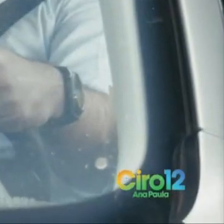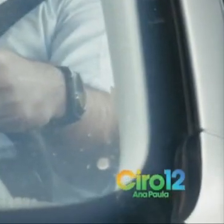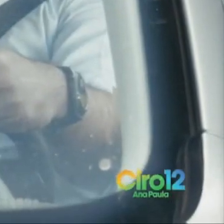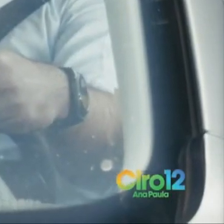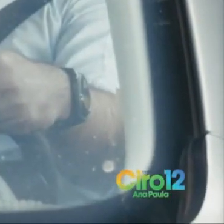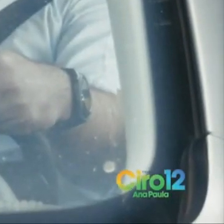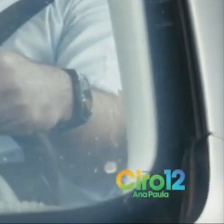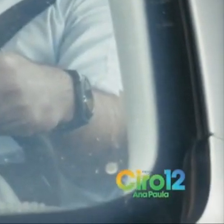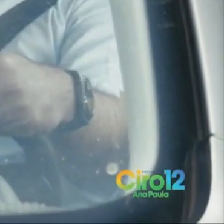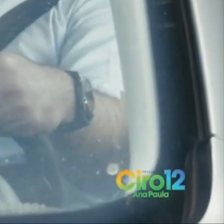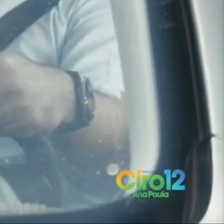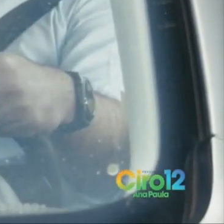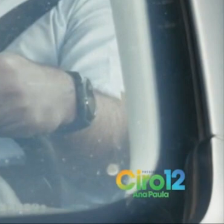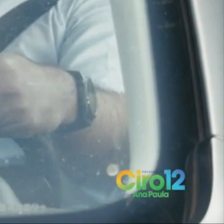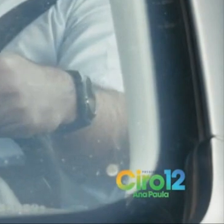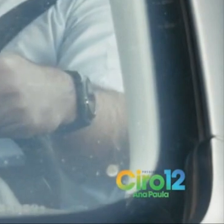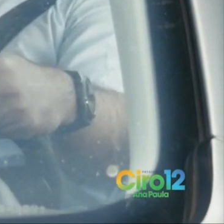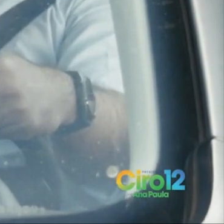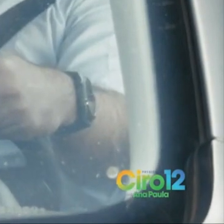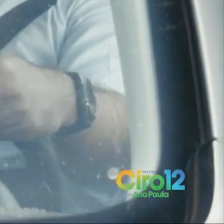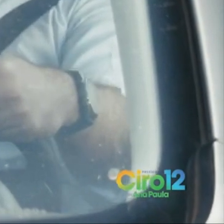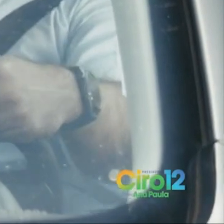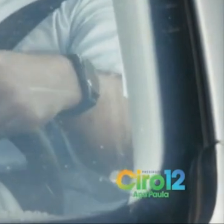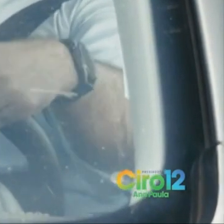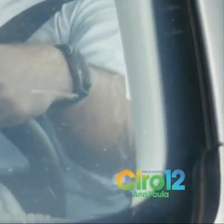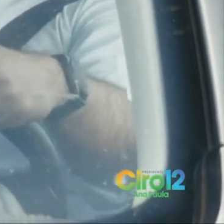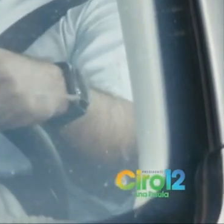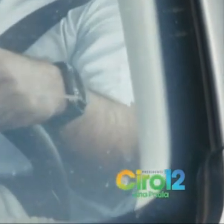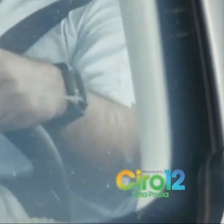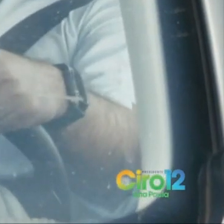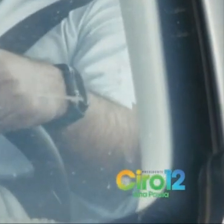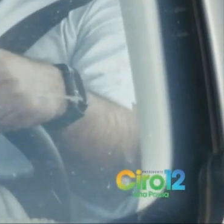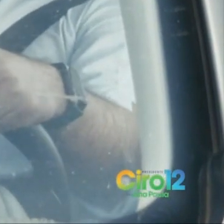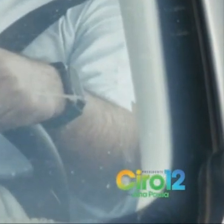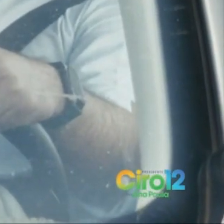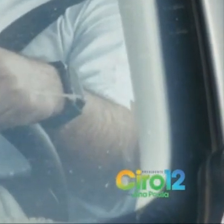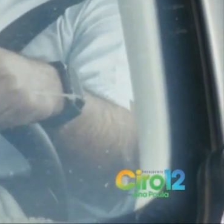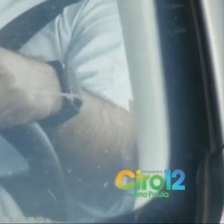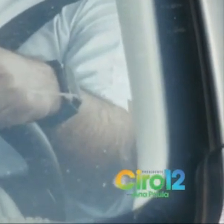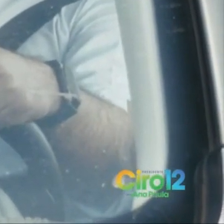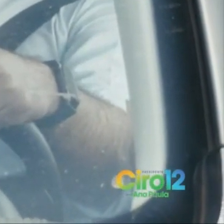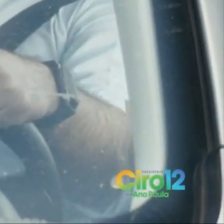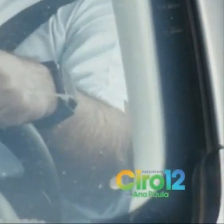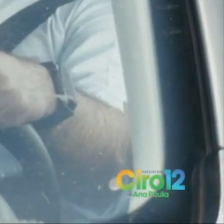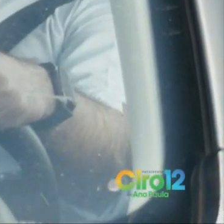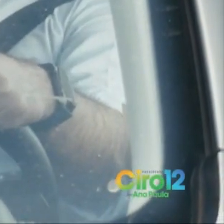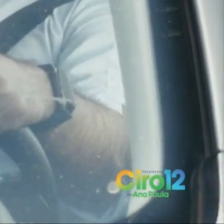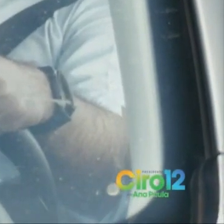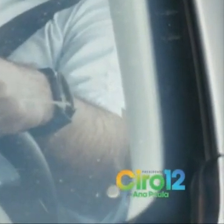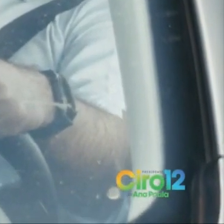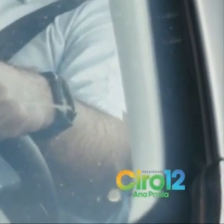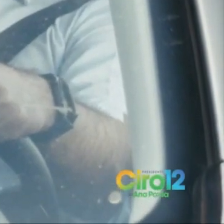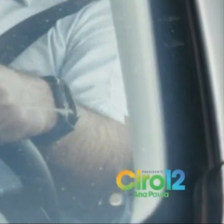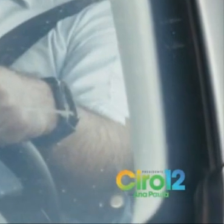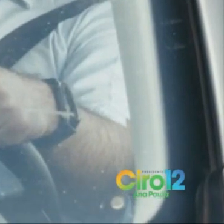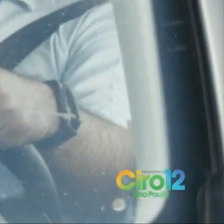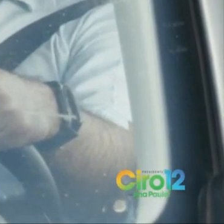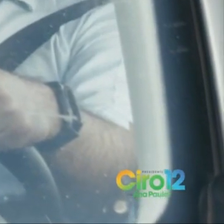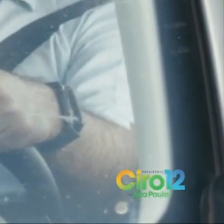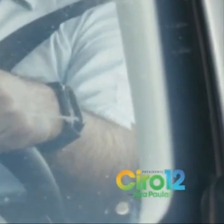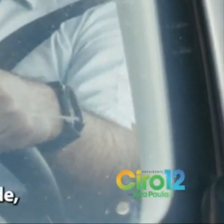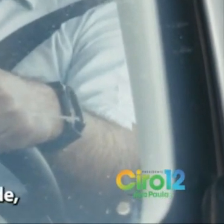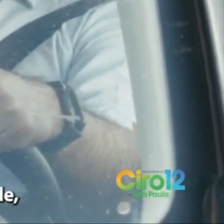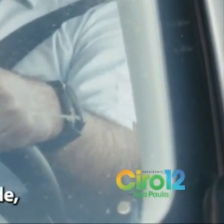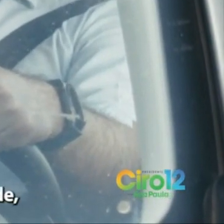do Rodoanel da região metropolitana de Belo Horizonte são compromisso meu como senador, do Pestana como governador e do Ciro como presidente.